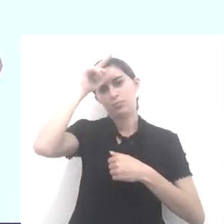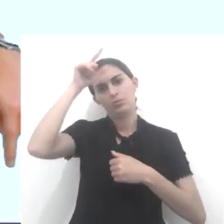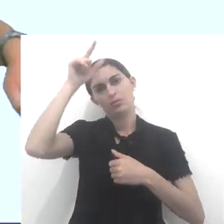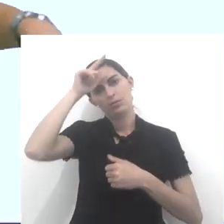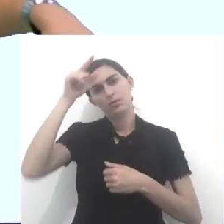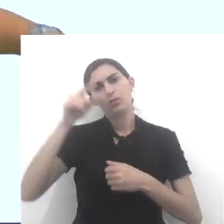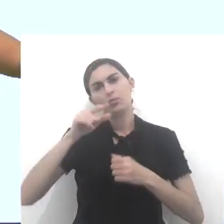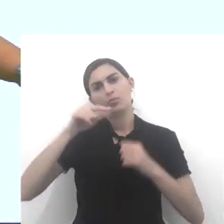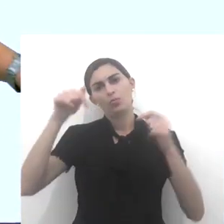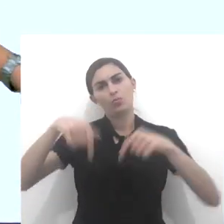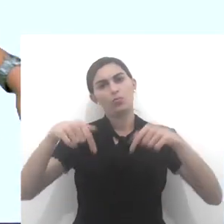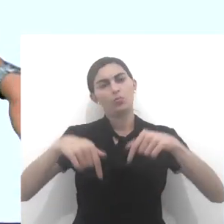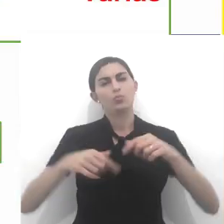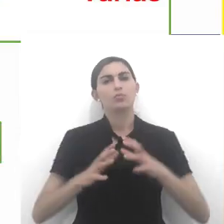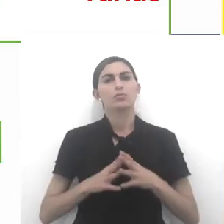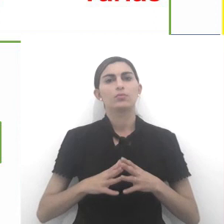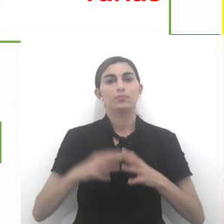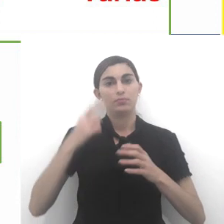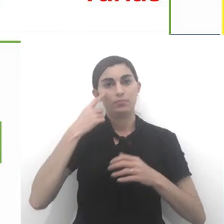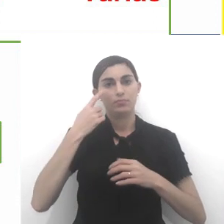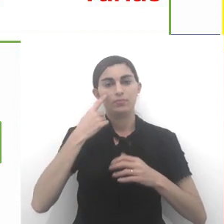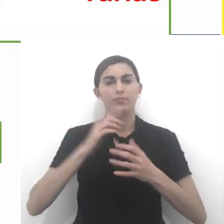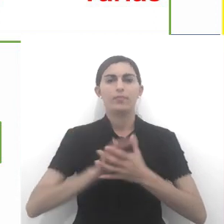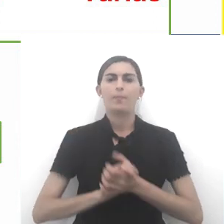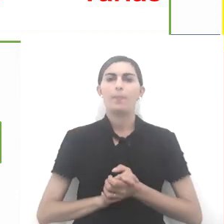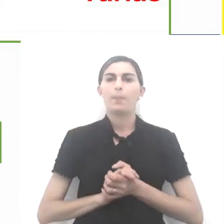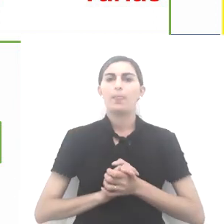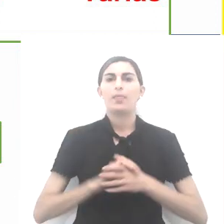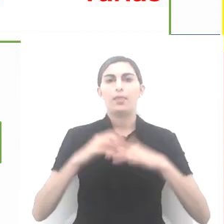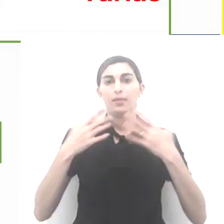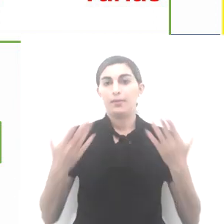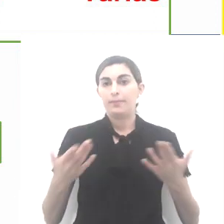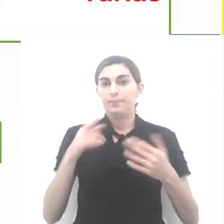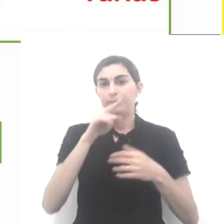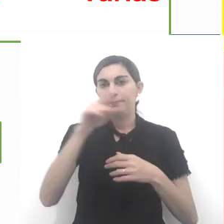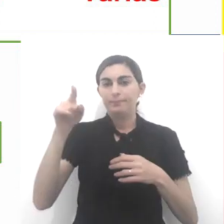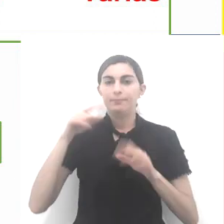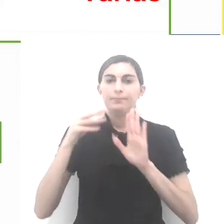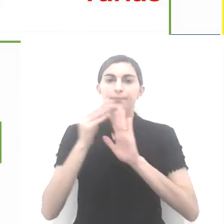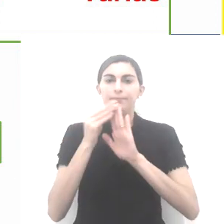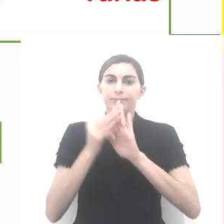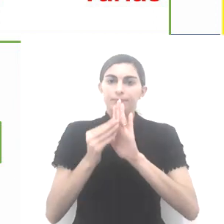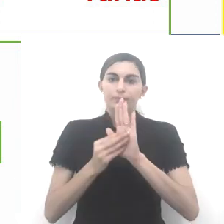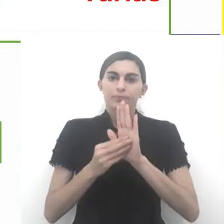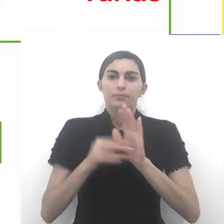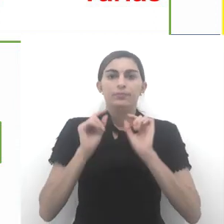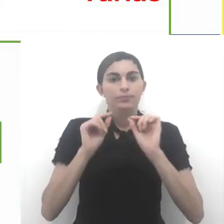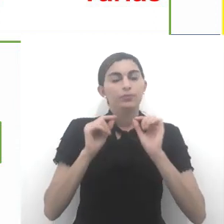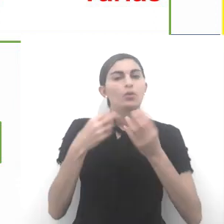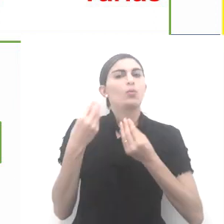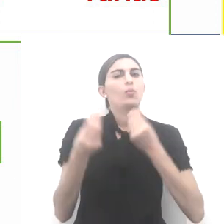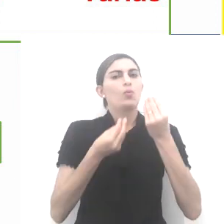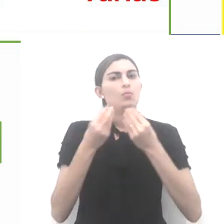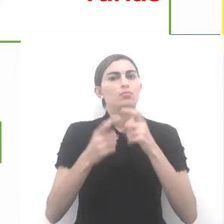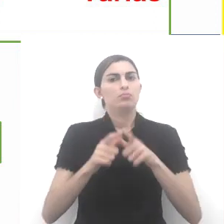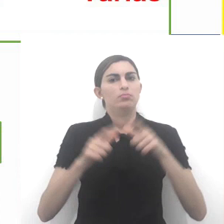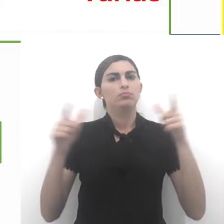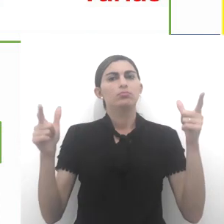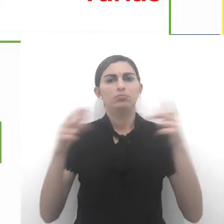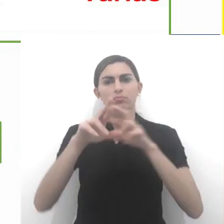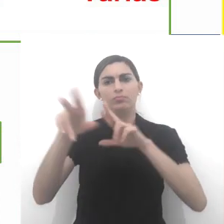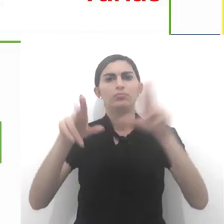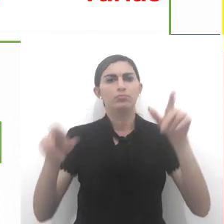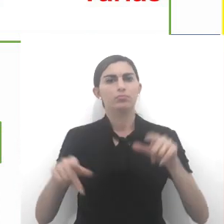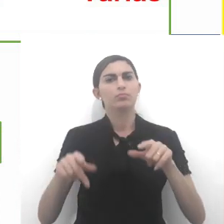liderança no mundo de hoje? Vamos adiante, certo? Então, aqui eu coloquei o seguinte ponto. Como muitas